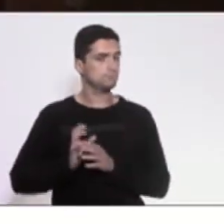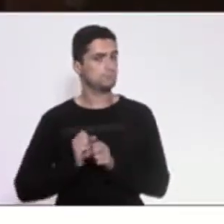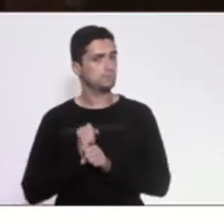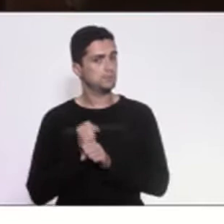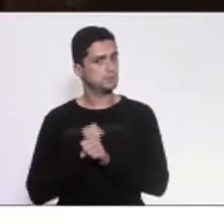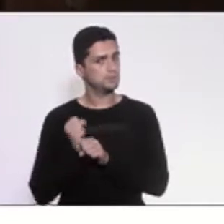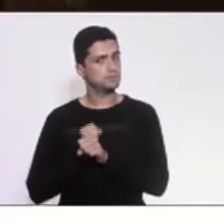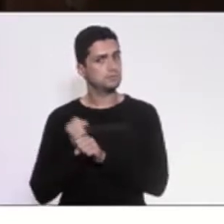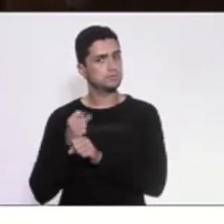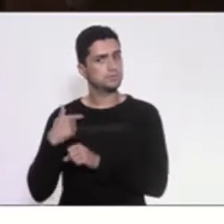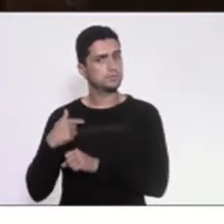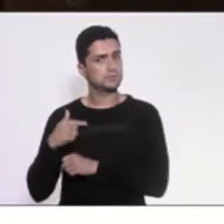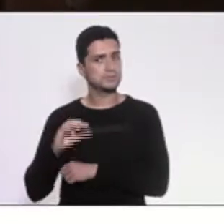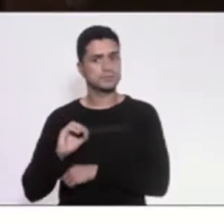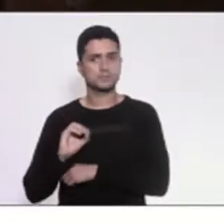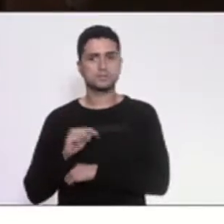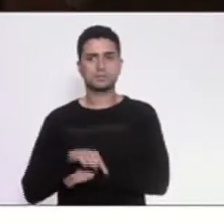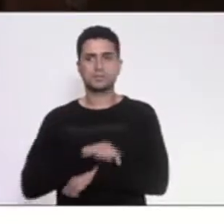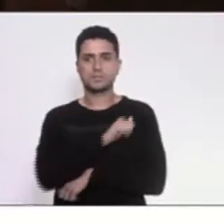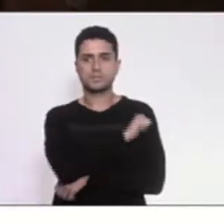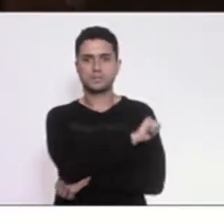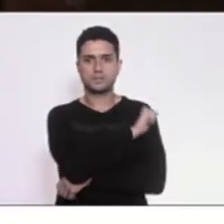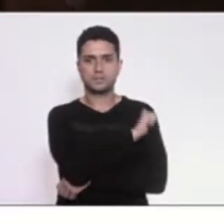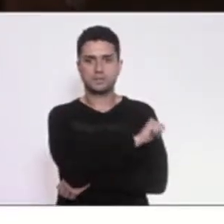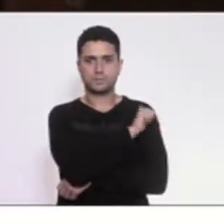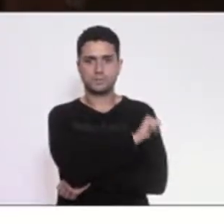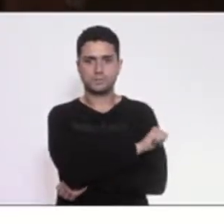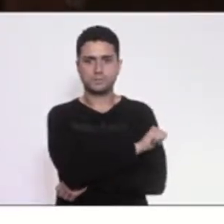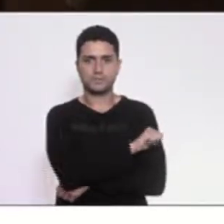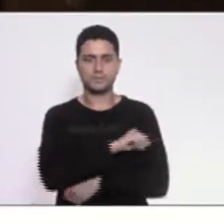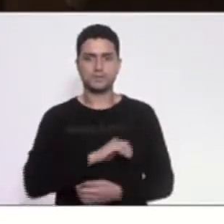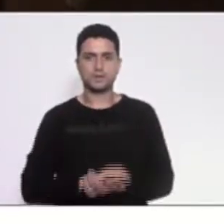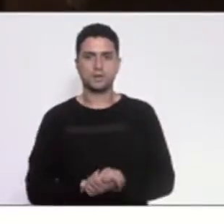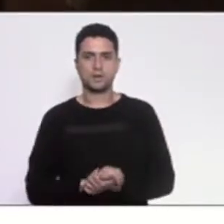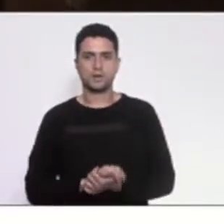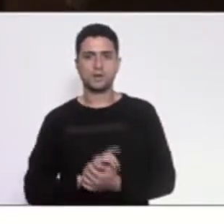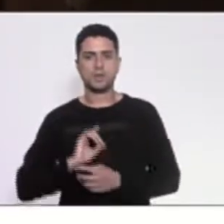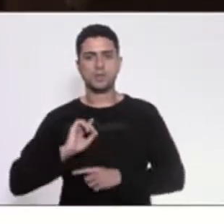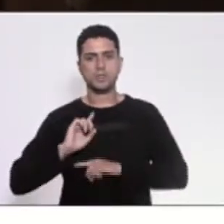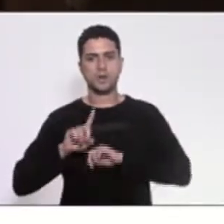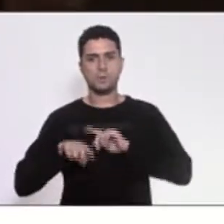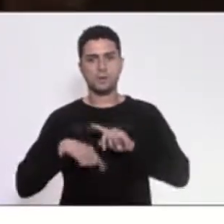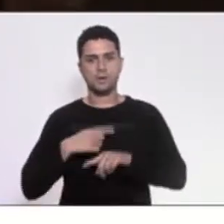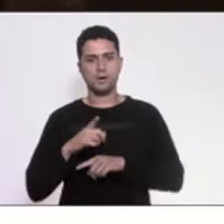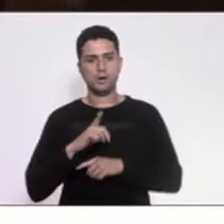o Rio de Janeiro, logo após a fusão autoritária,